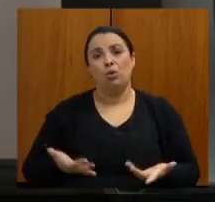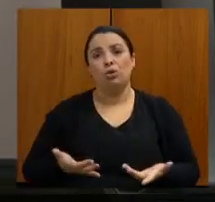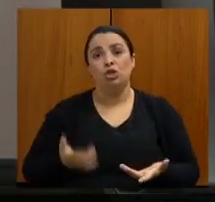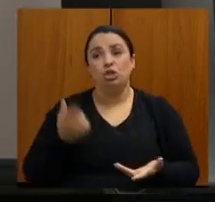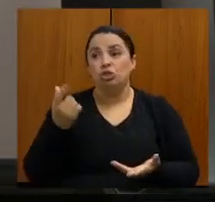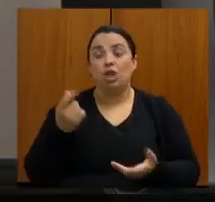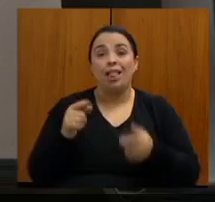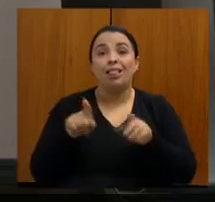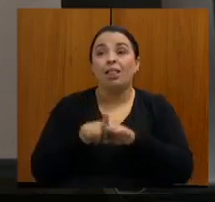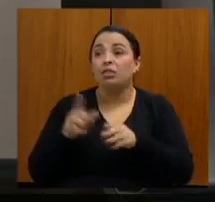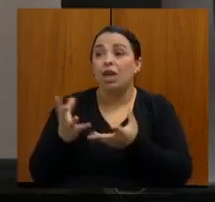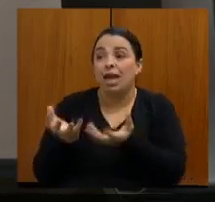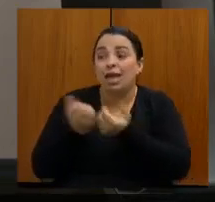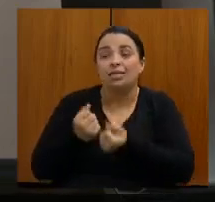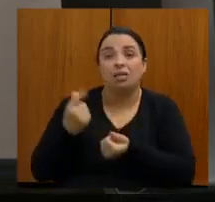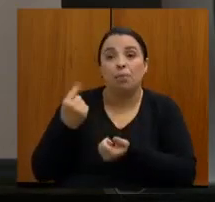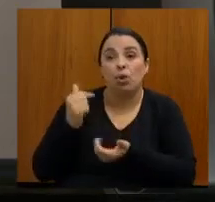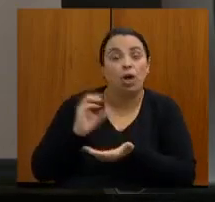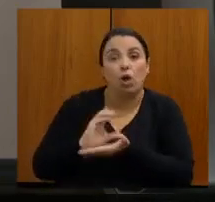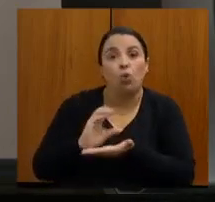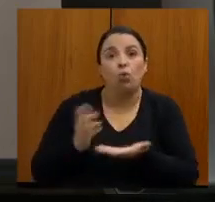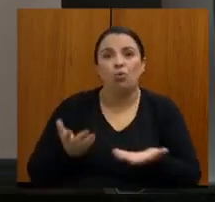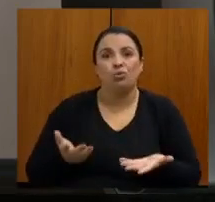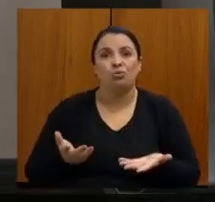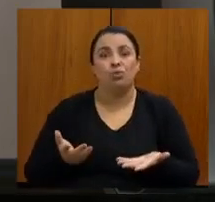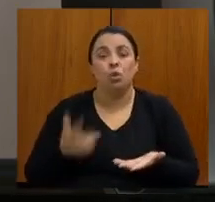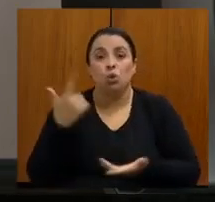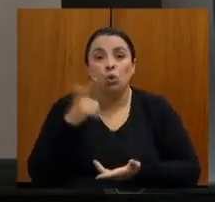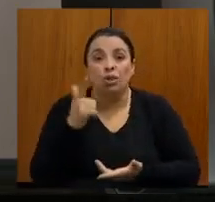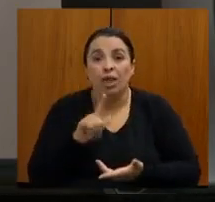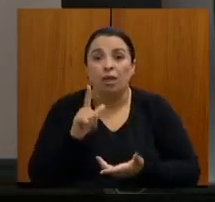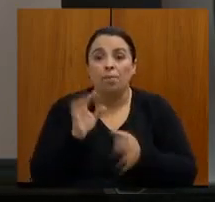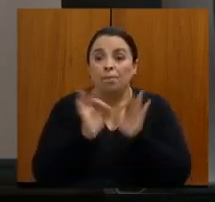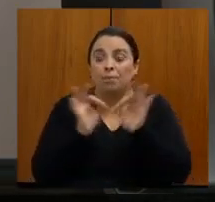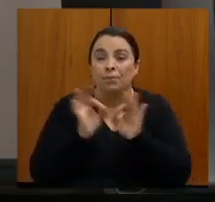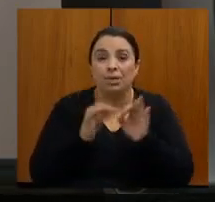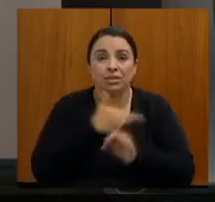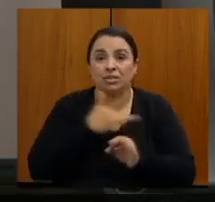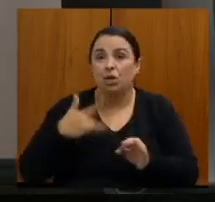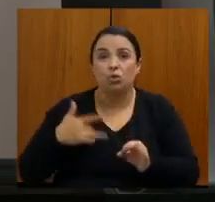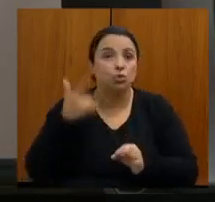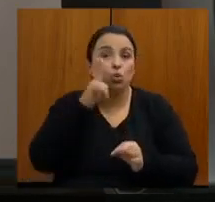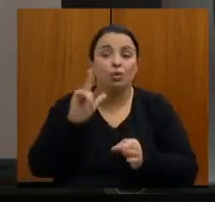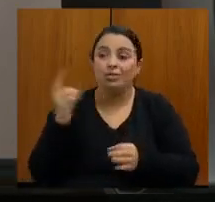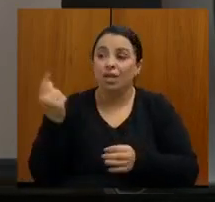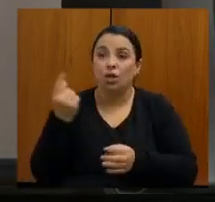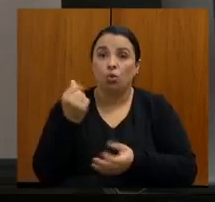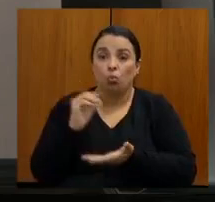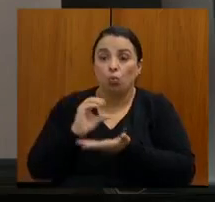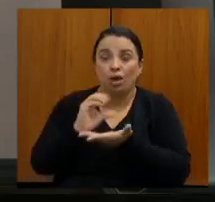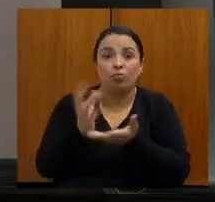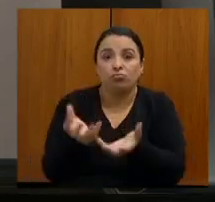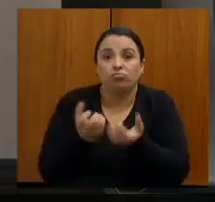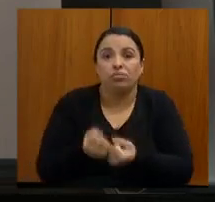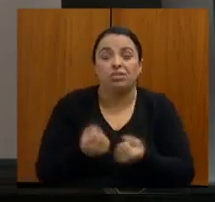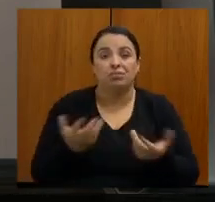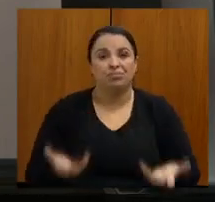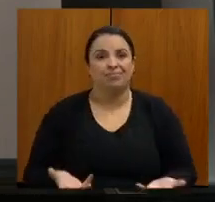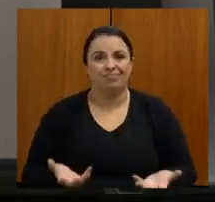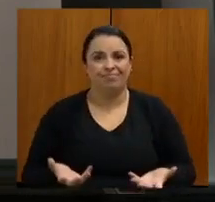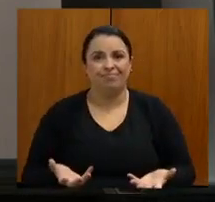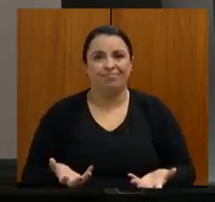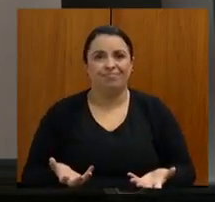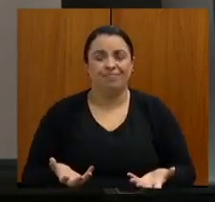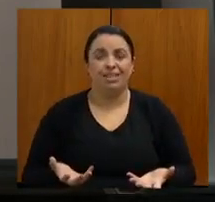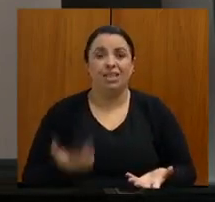recurso, porque sem plano de saúde não se recebe recurso. Então, gente tem essas dificuldades, gente vê na nossa